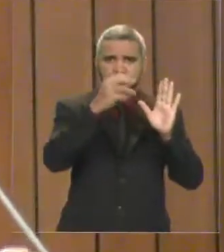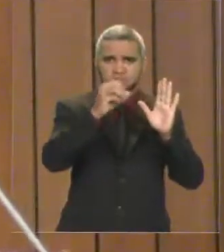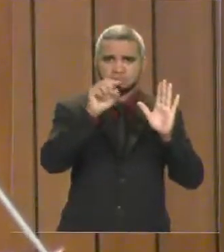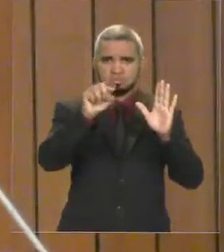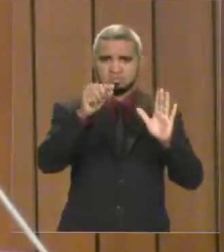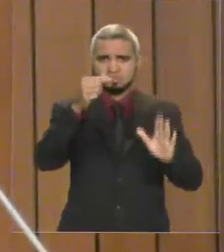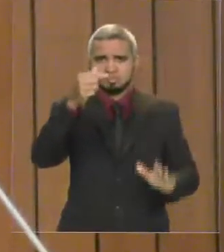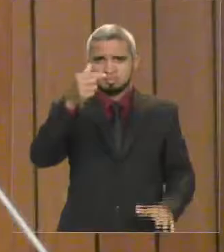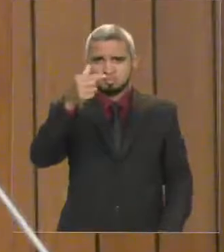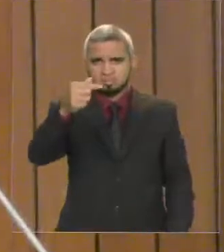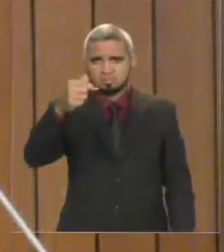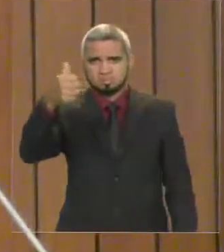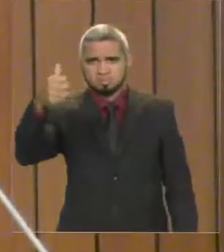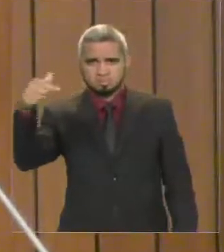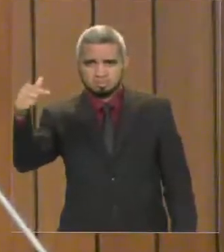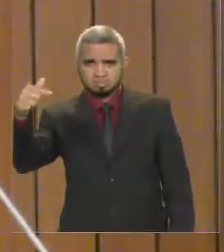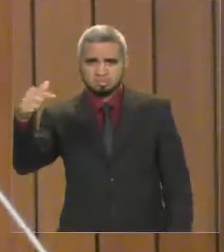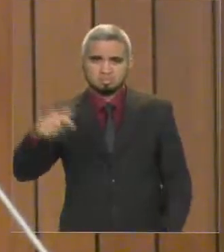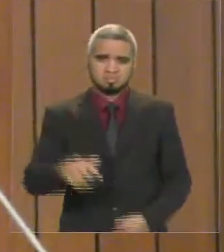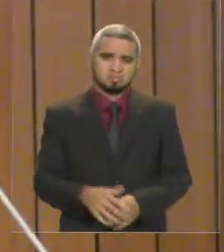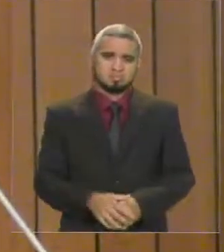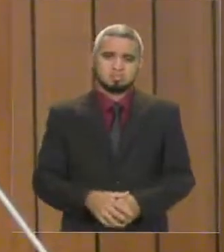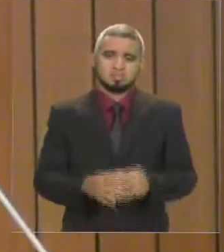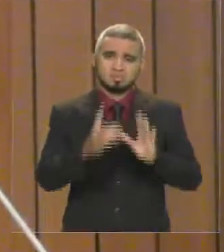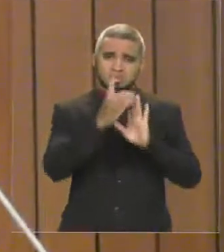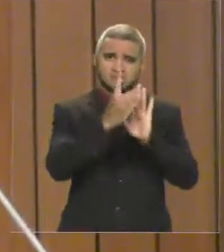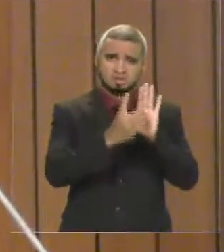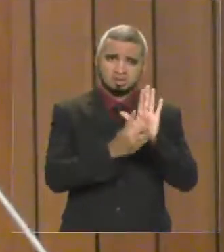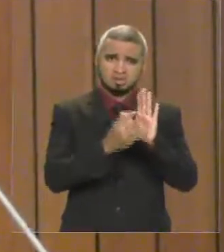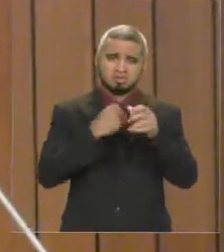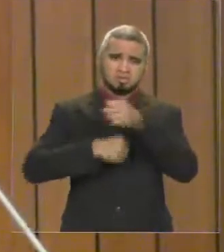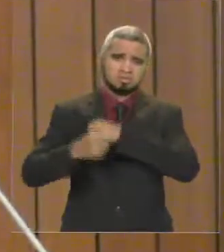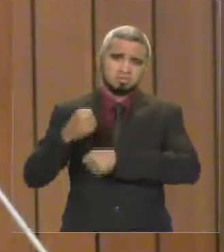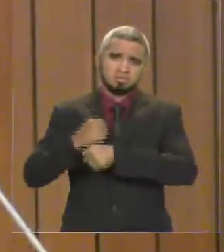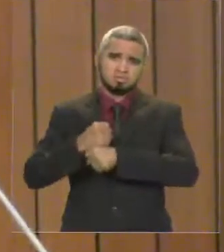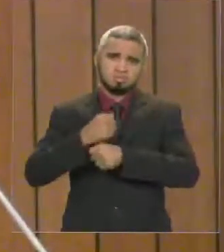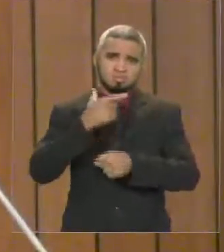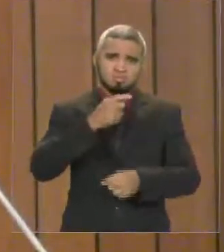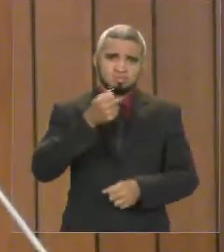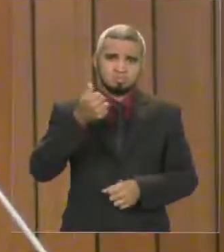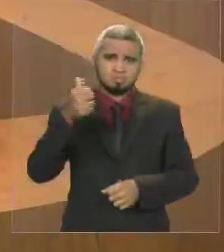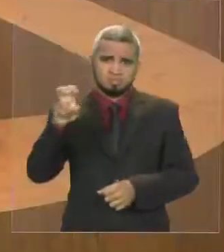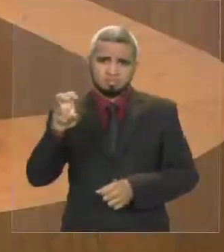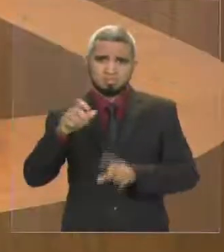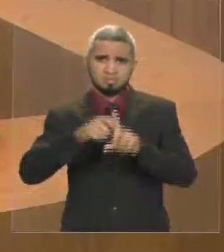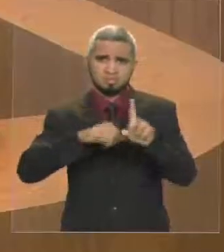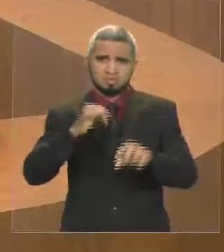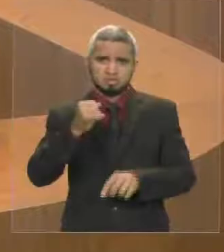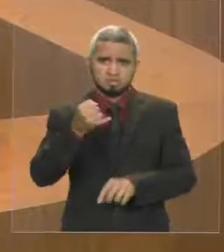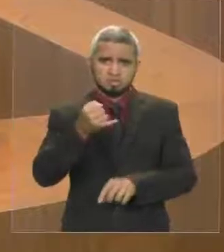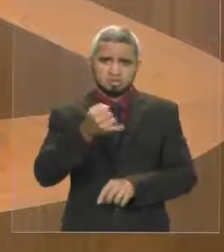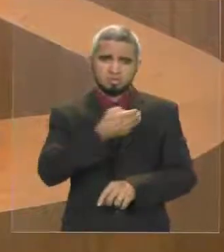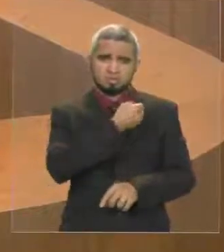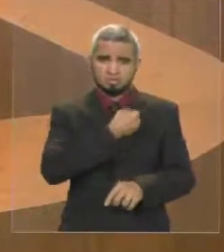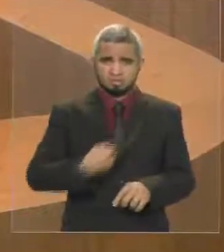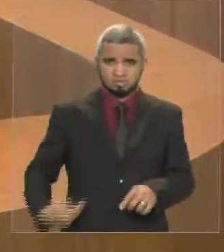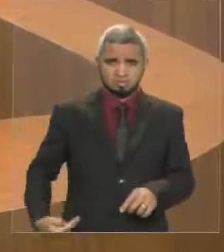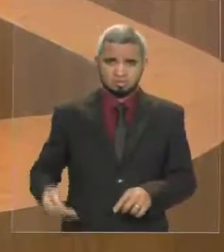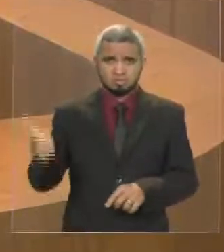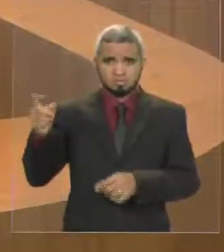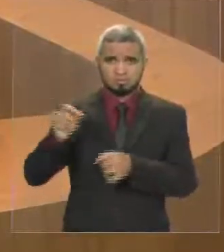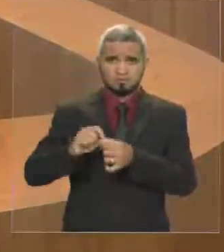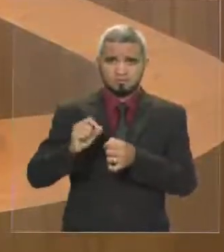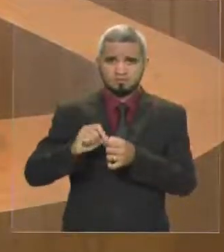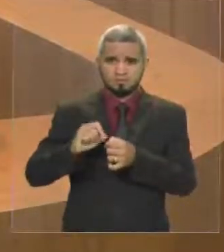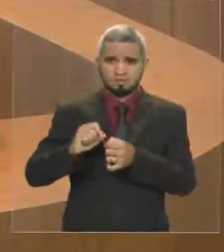de 2015, em janeiro de 2015, feito pelo SNC do senhor governador, que ele